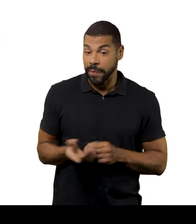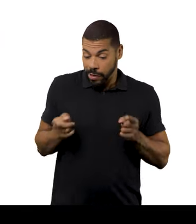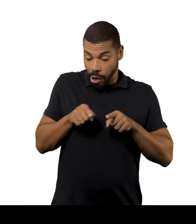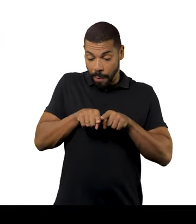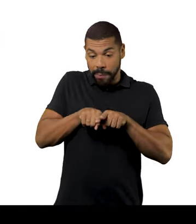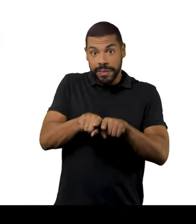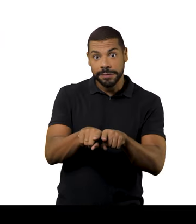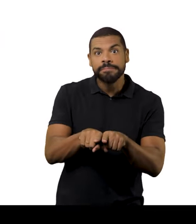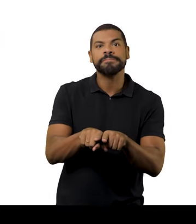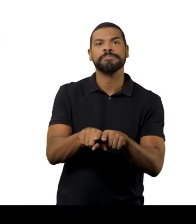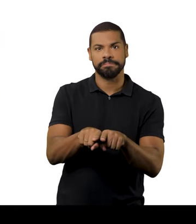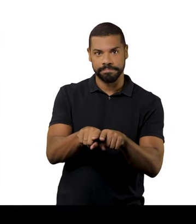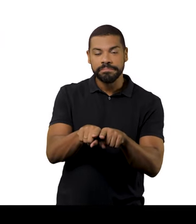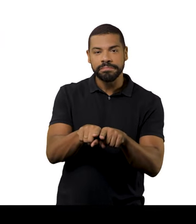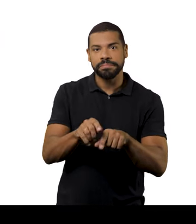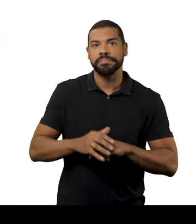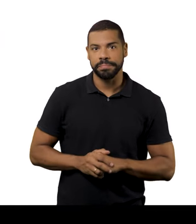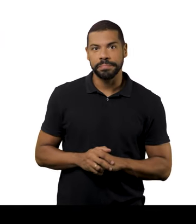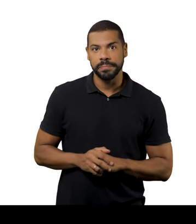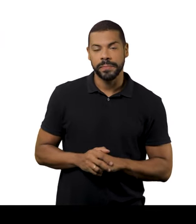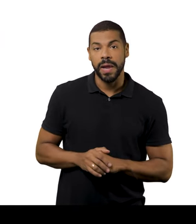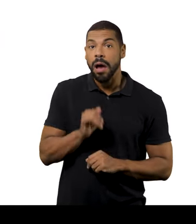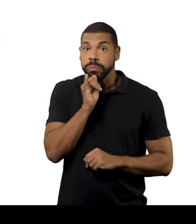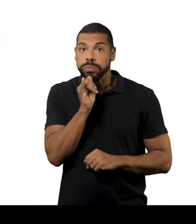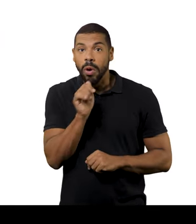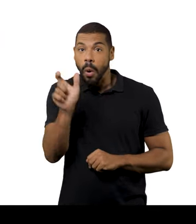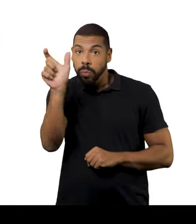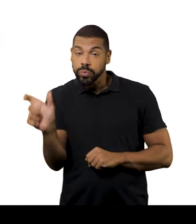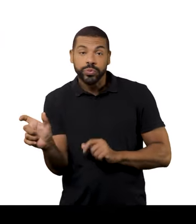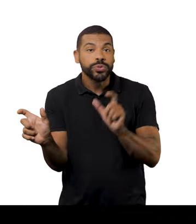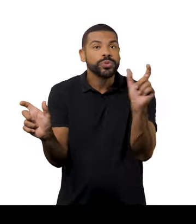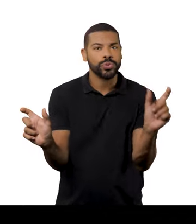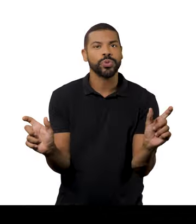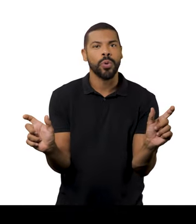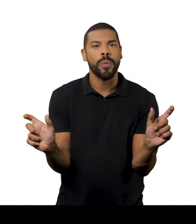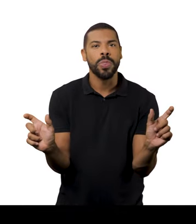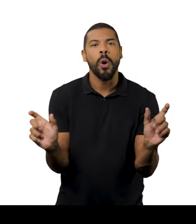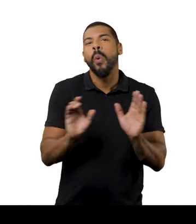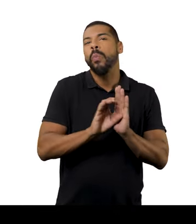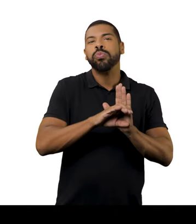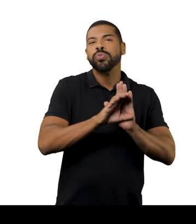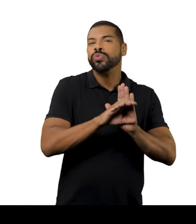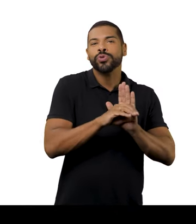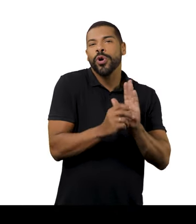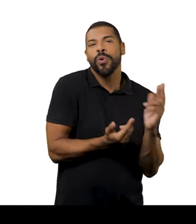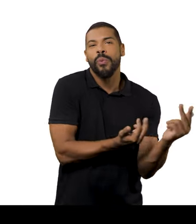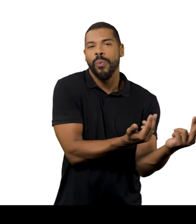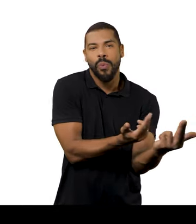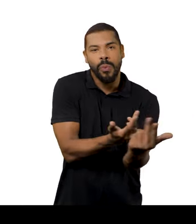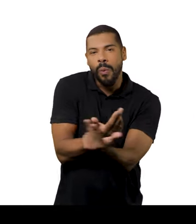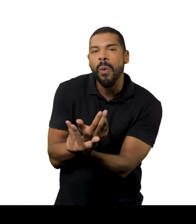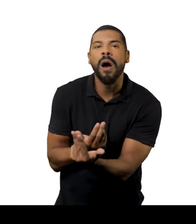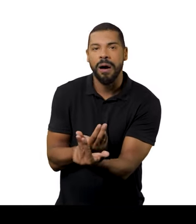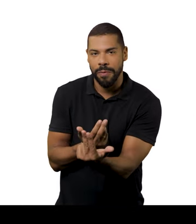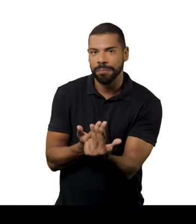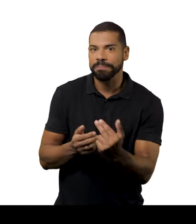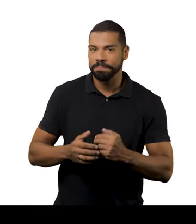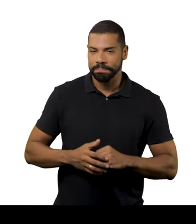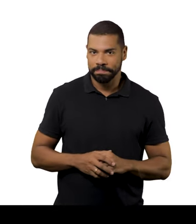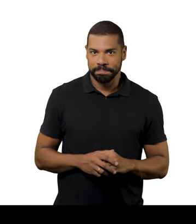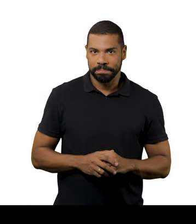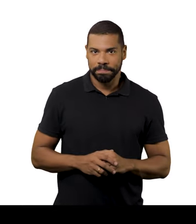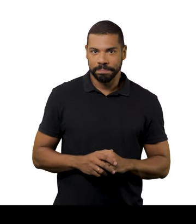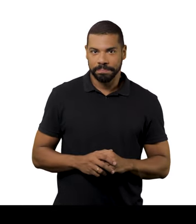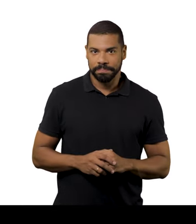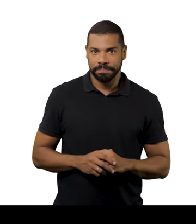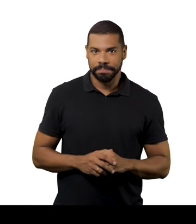essa parceria de alguém assim. No caso, não é exatamente a mesma coisa, mas o conceito é o mesmo. Então,